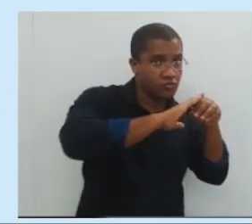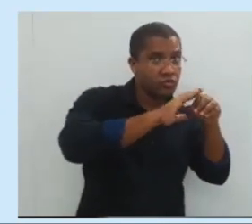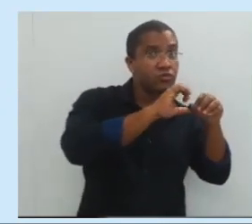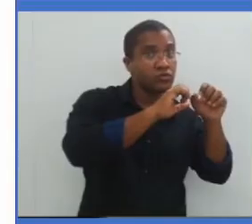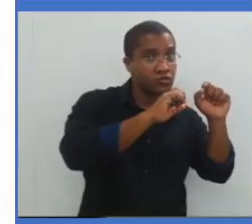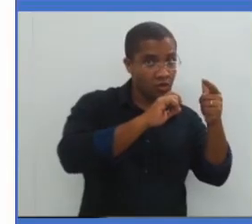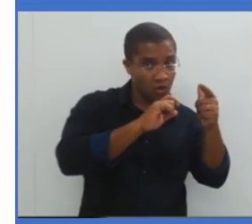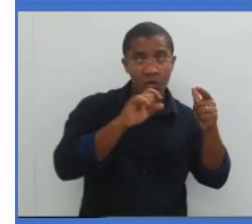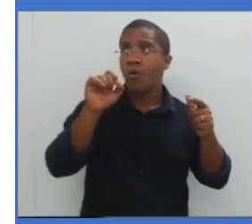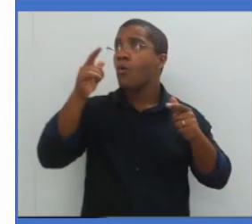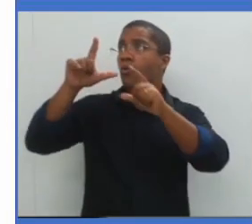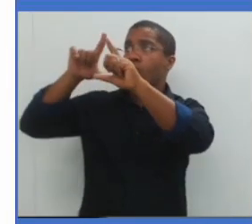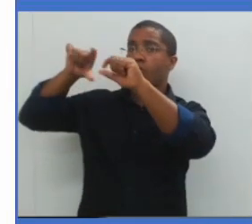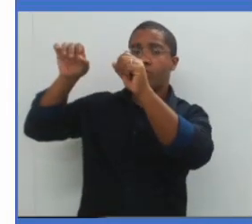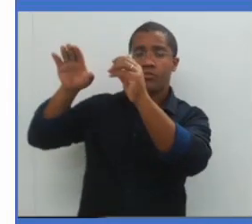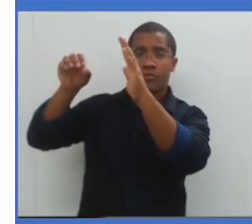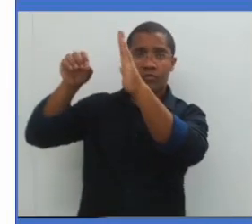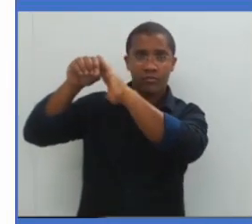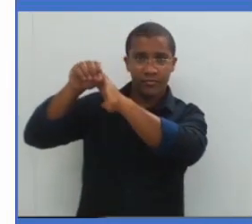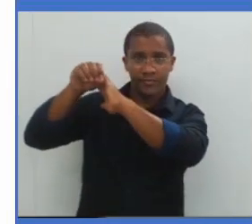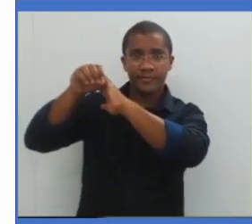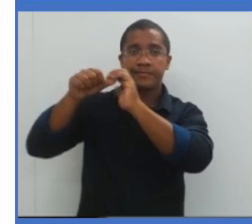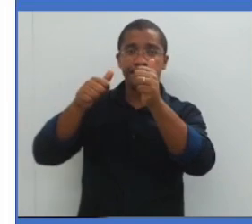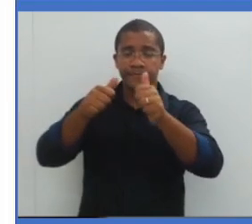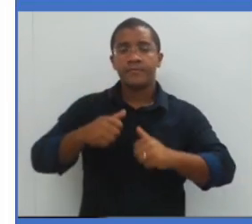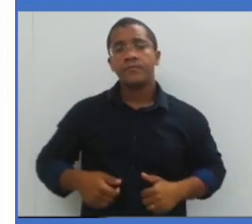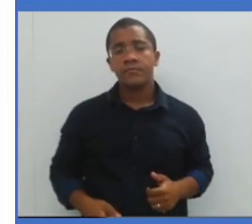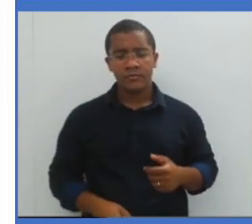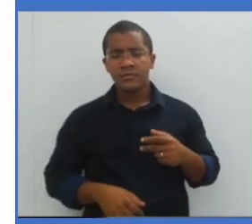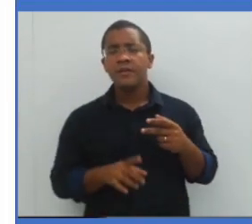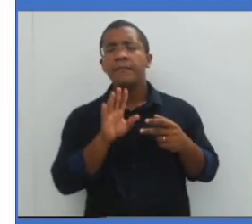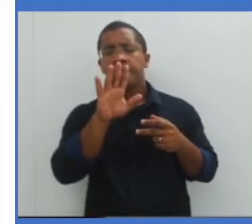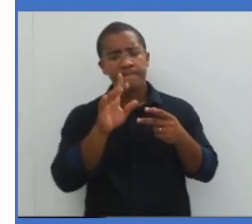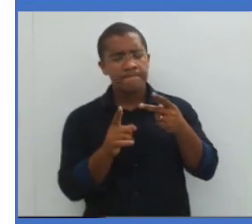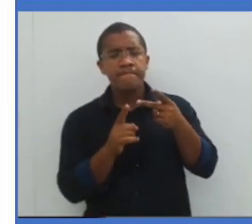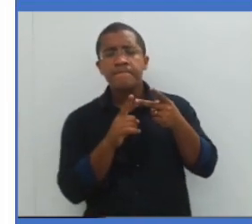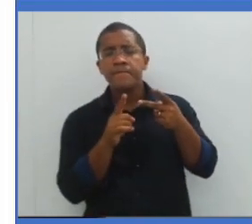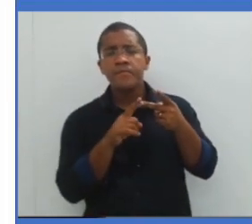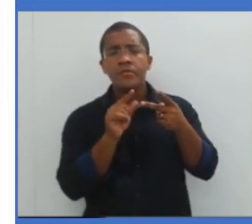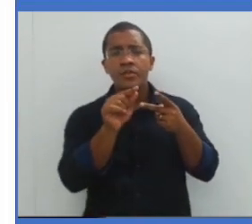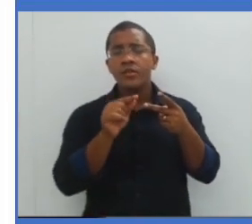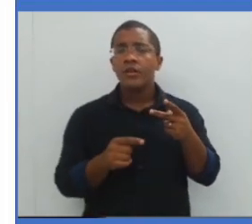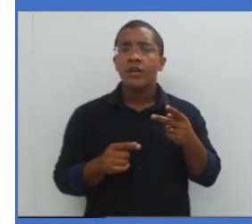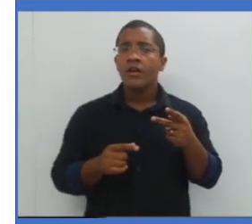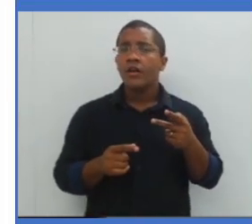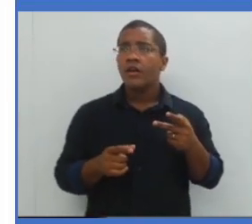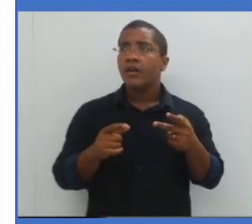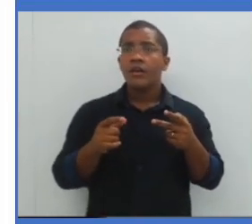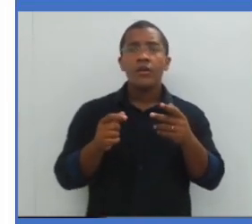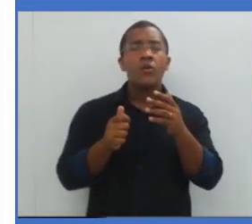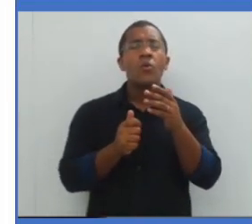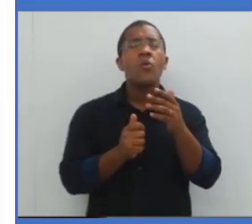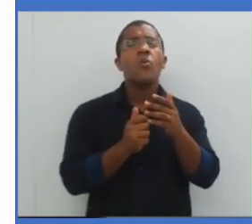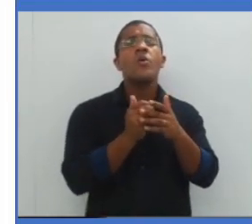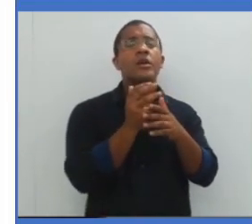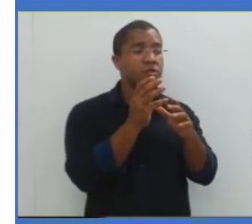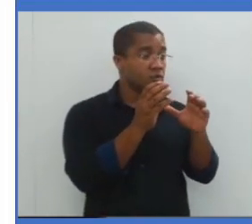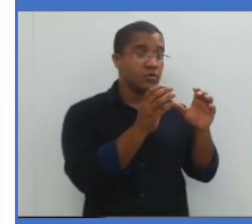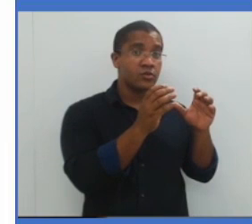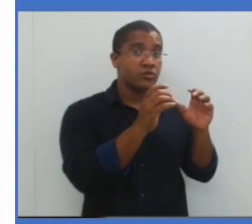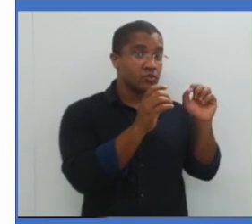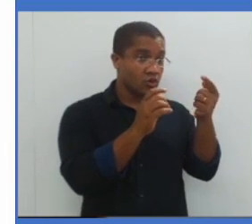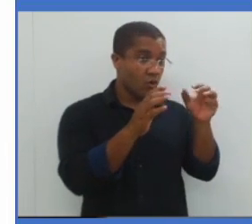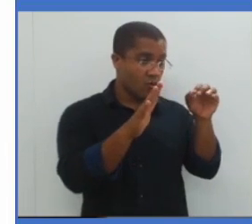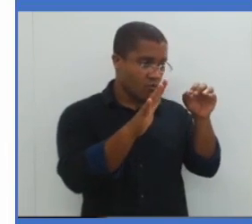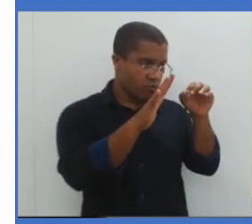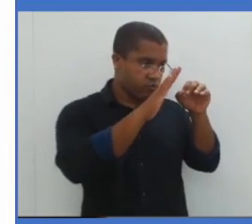seja lunar. Segunda curiosidade. O número máximo de eclipses solares... Qual